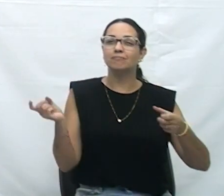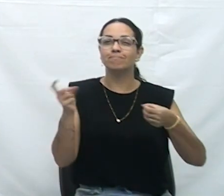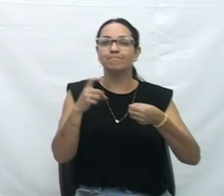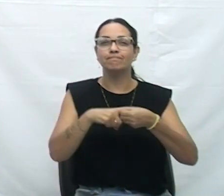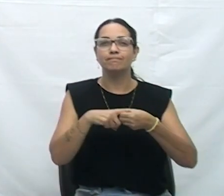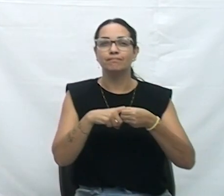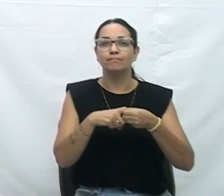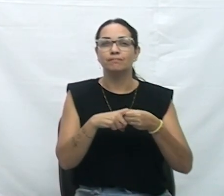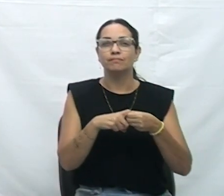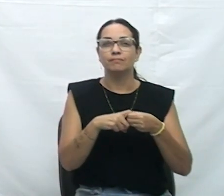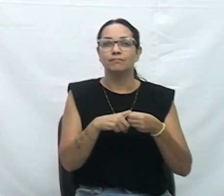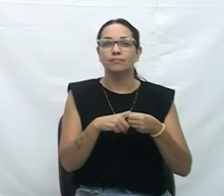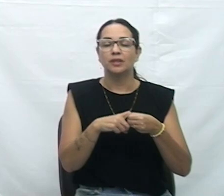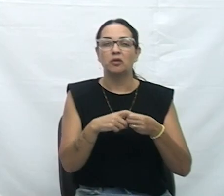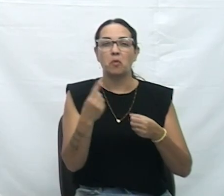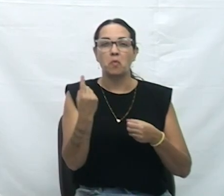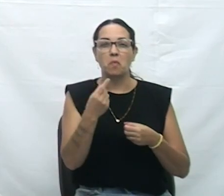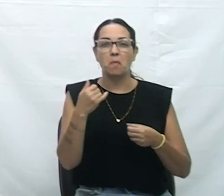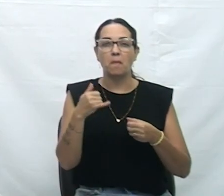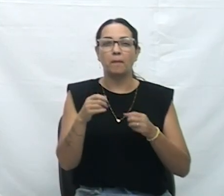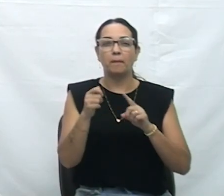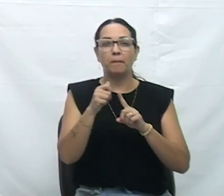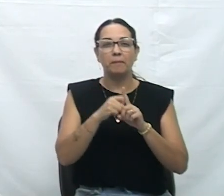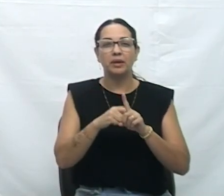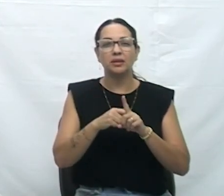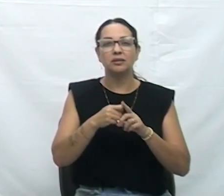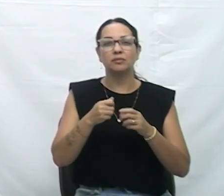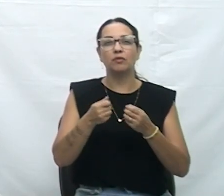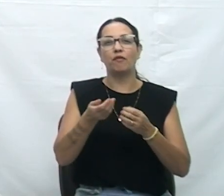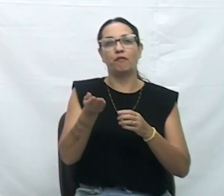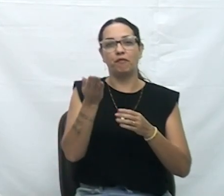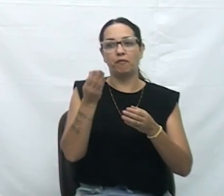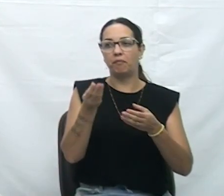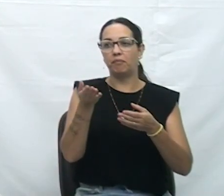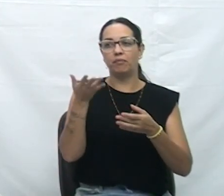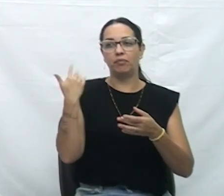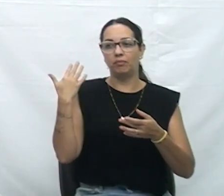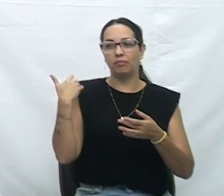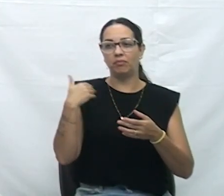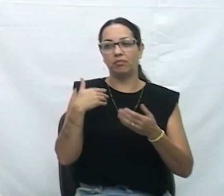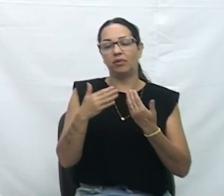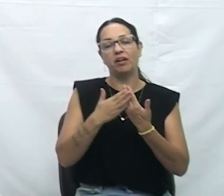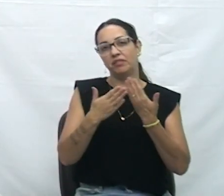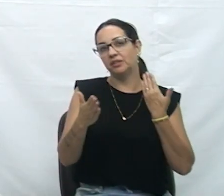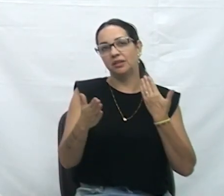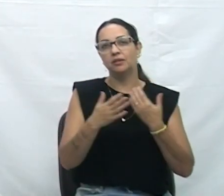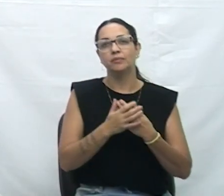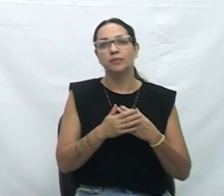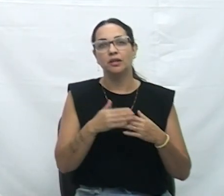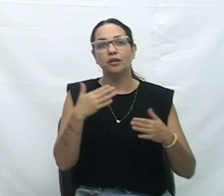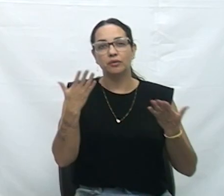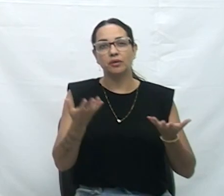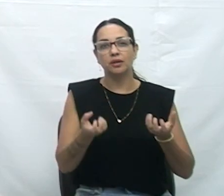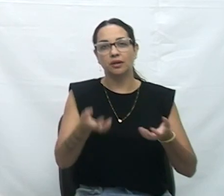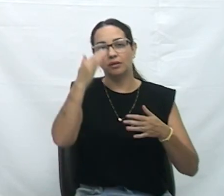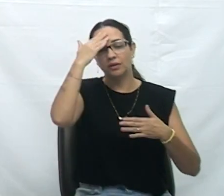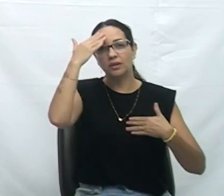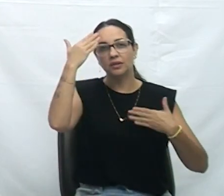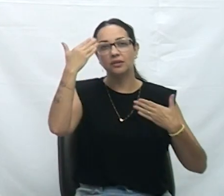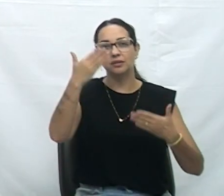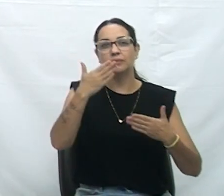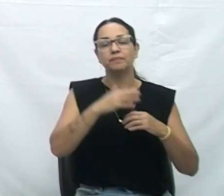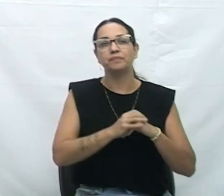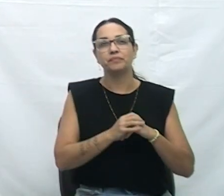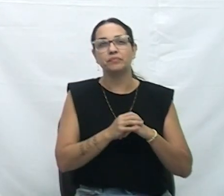Depois de um mês longe dessa casa. Só passando aqui para agradecer ao Arleu, né? O titular da cadeira, grande amigo,